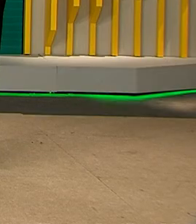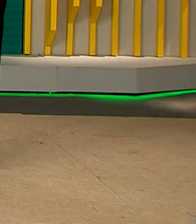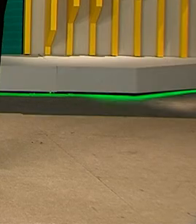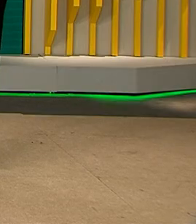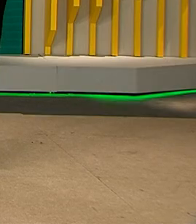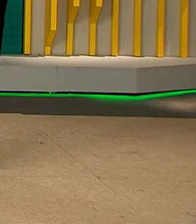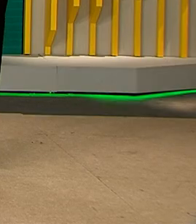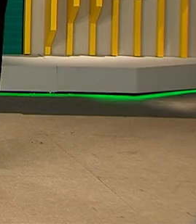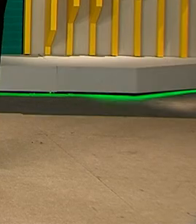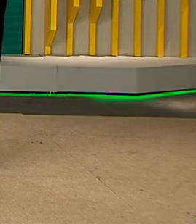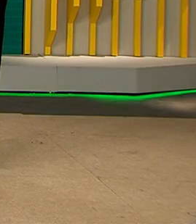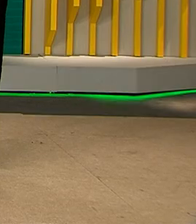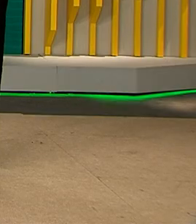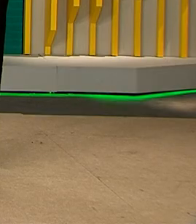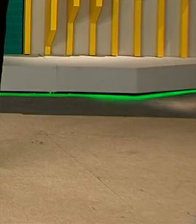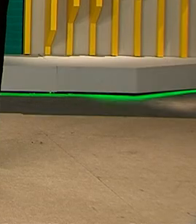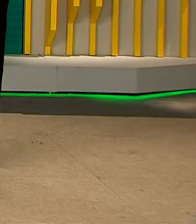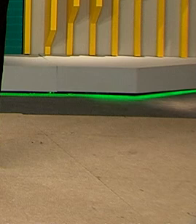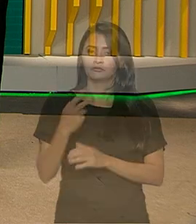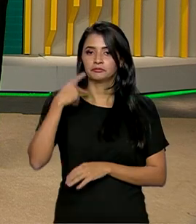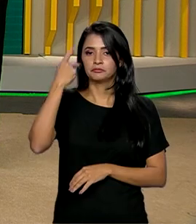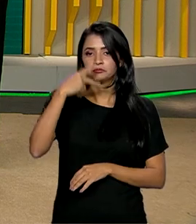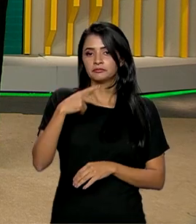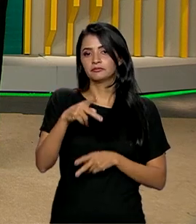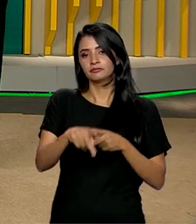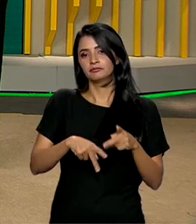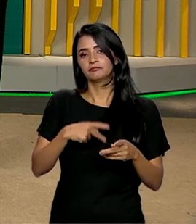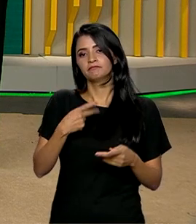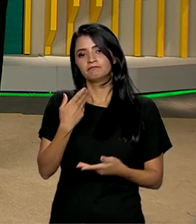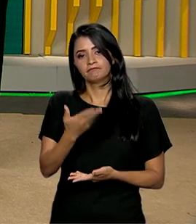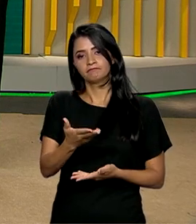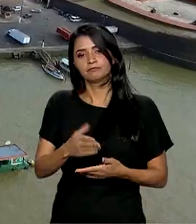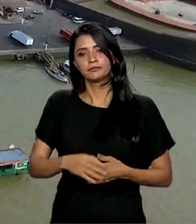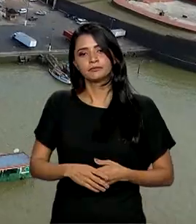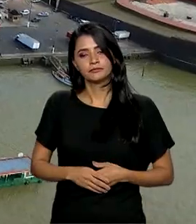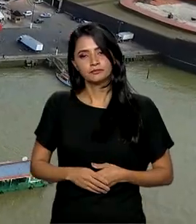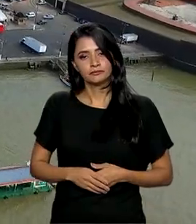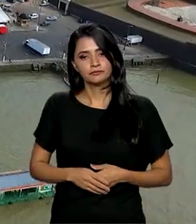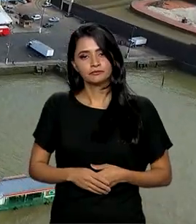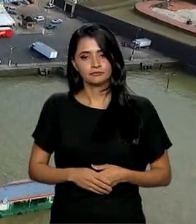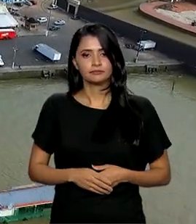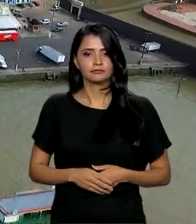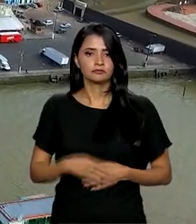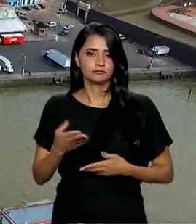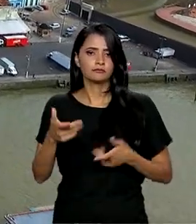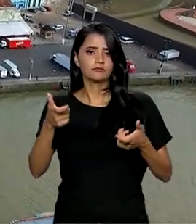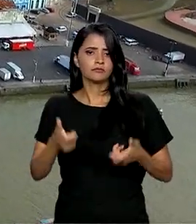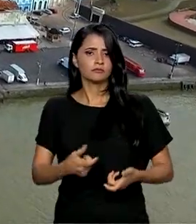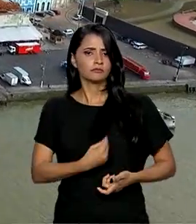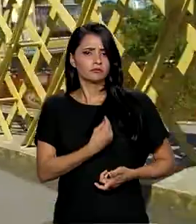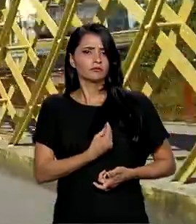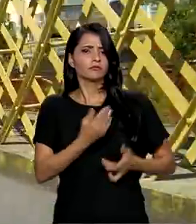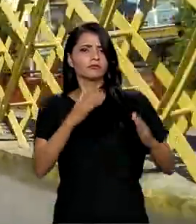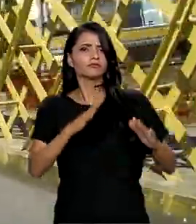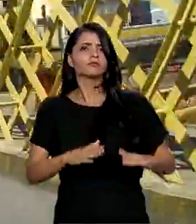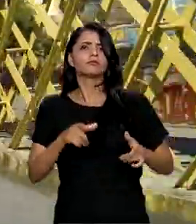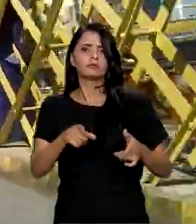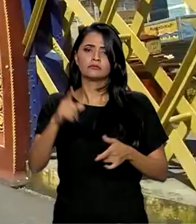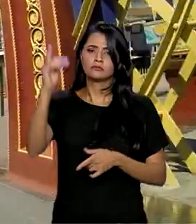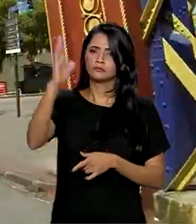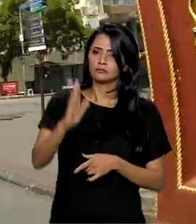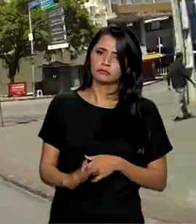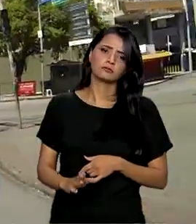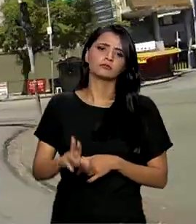importante para a definição de políticas públicas. A ocupação territorial no Brasil não